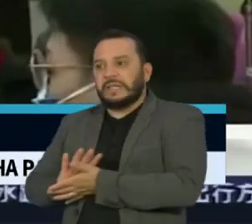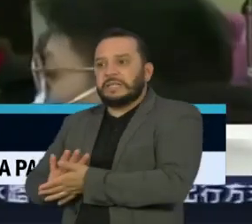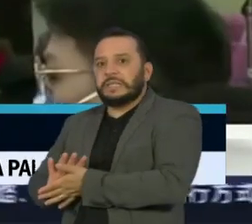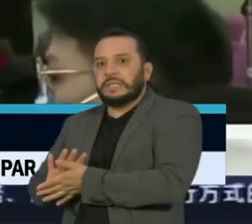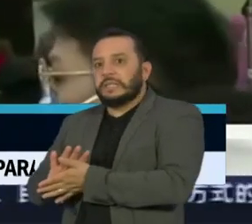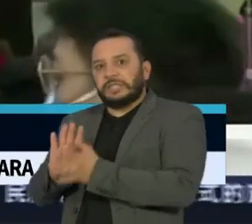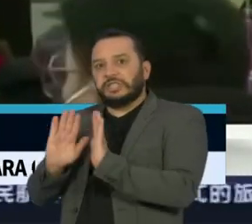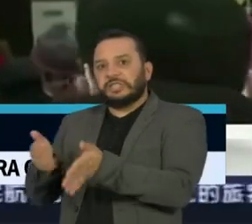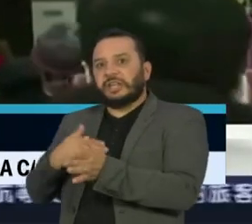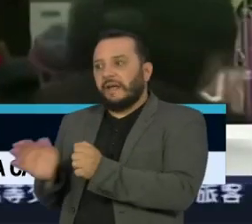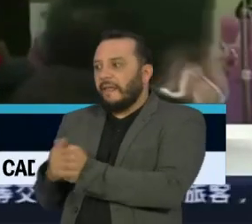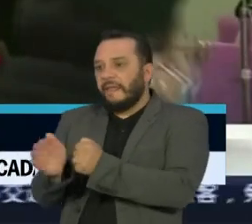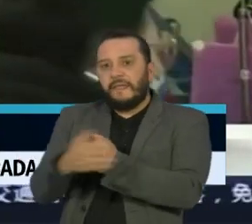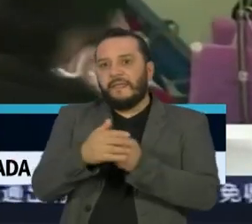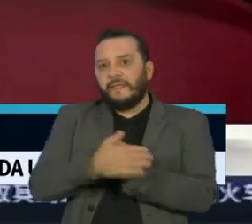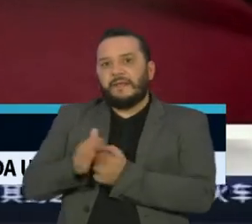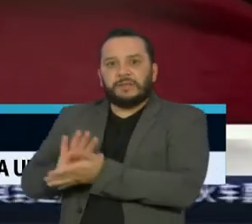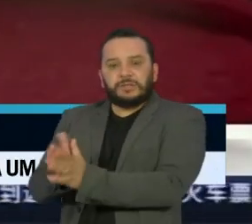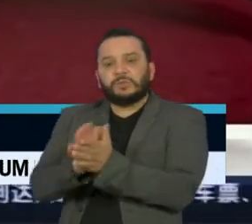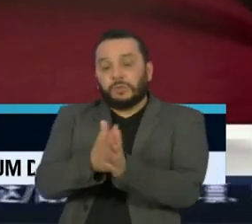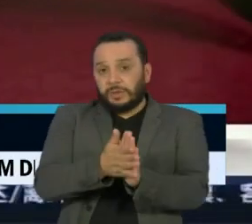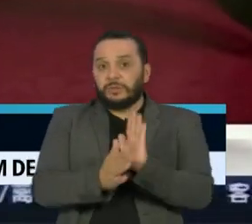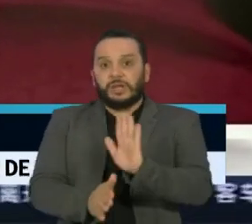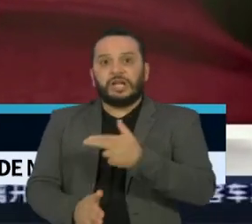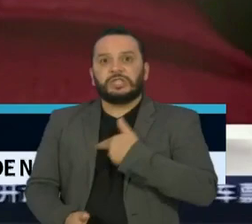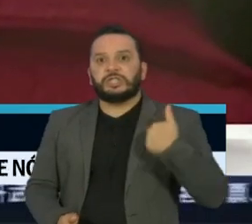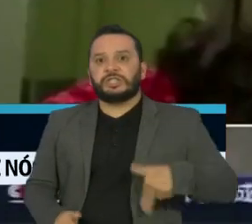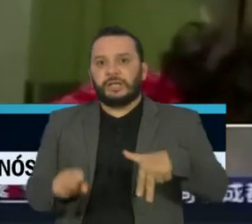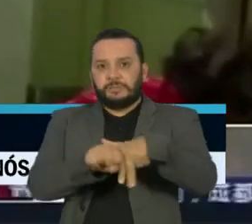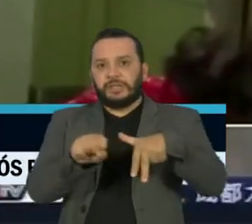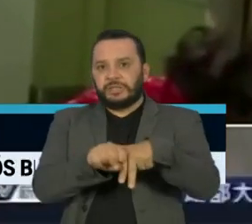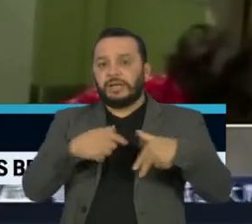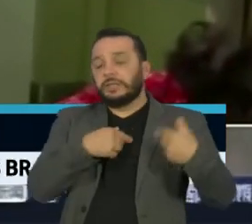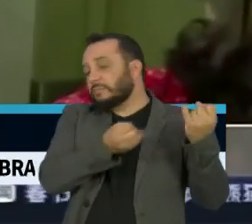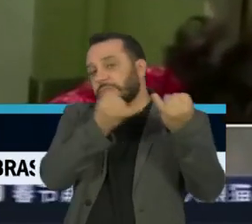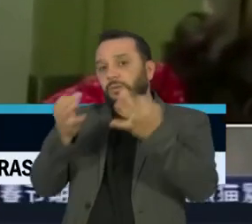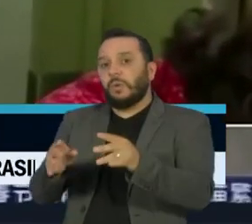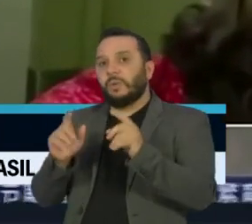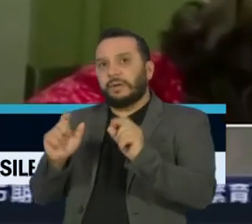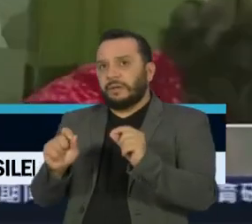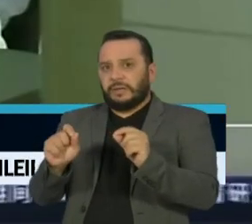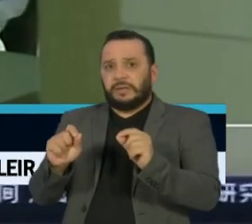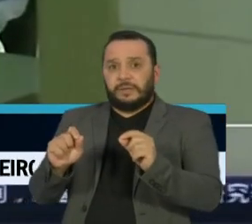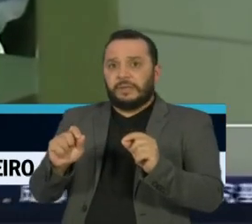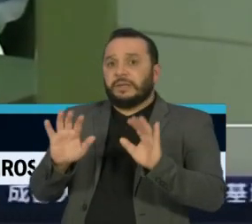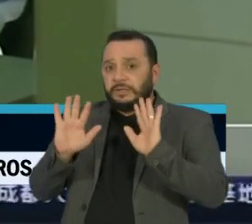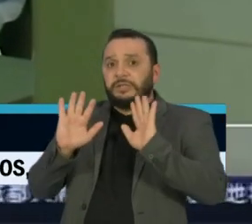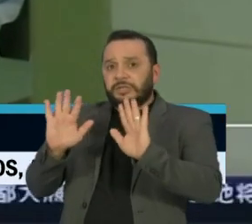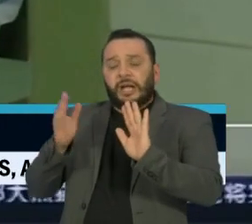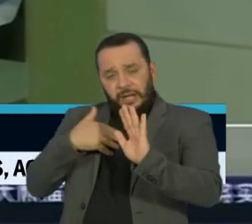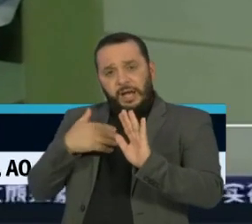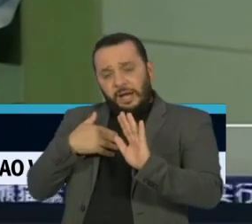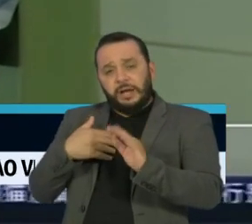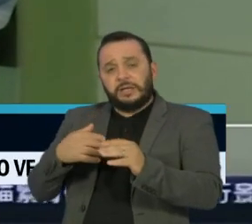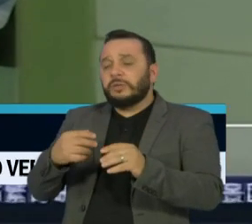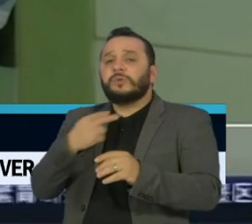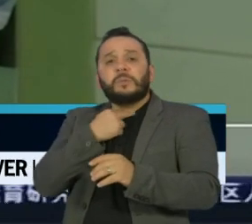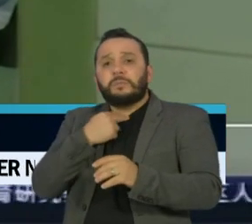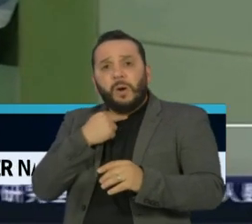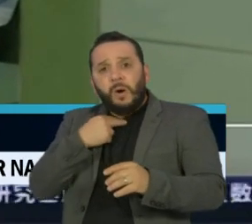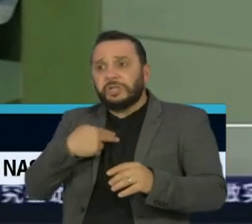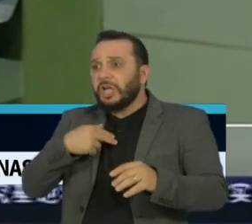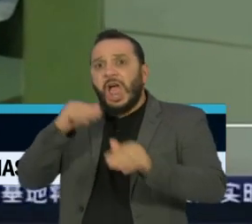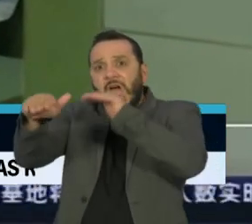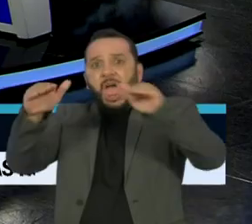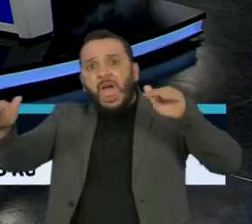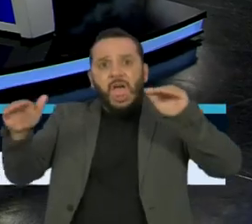Em resposta, a embaixada da China no Reino Unido justificou as ações para não haver pânico entre a população nos primeiros dias da